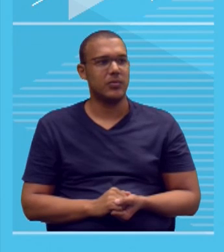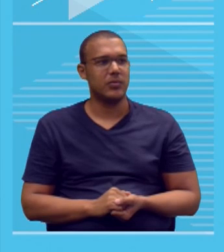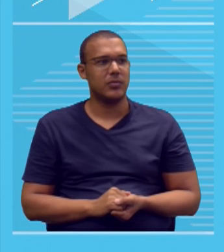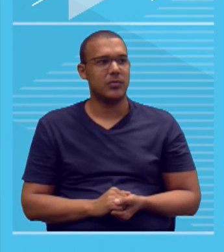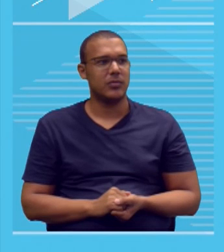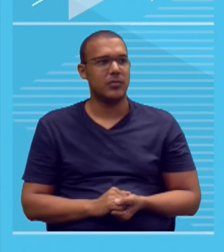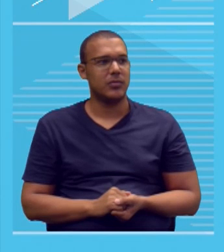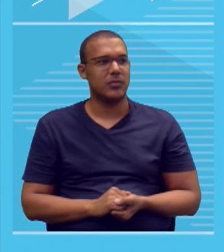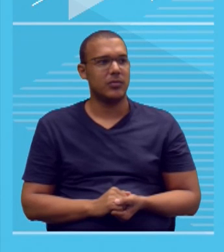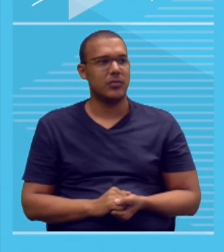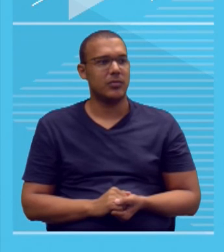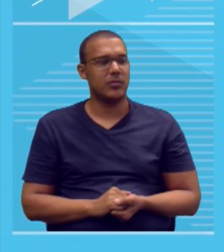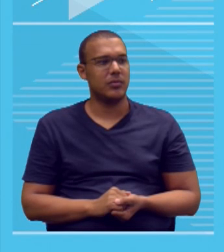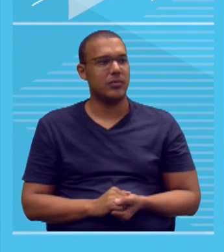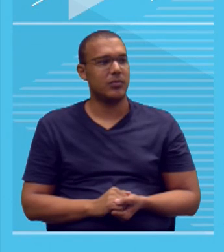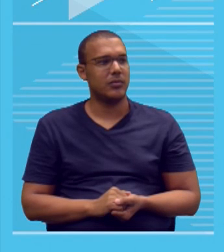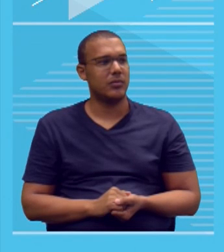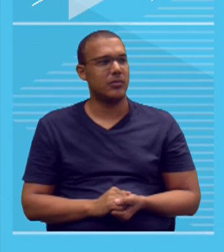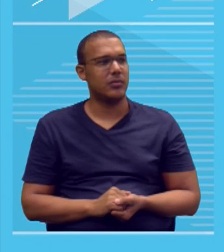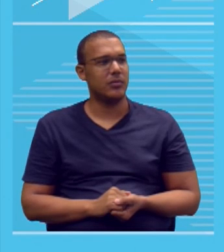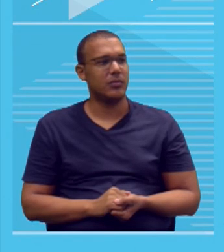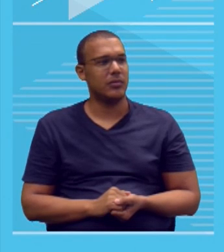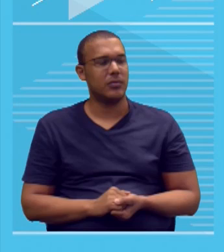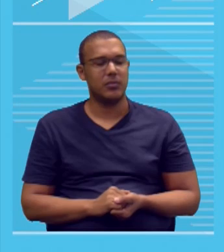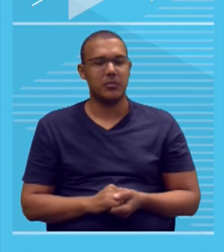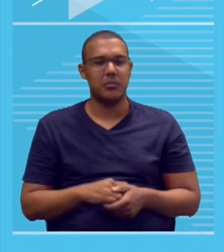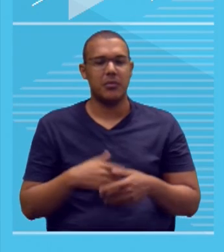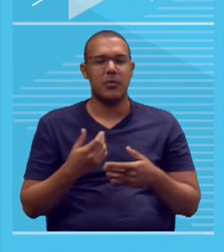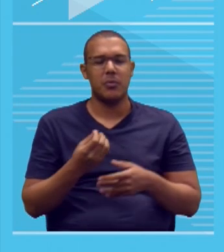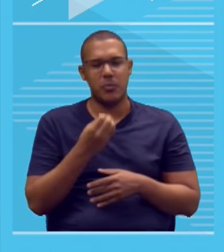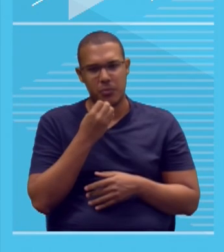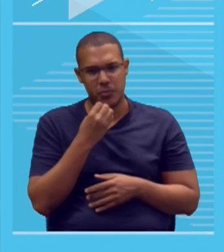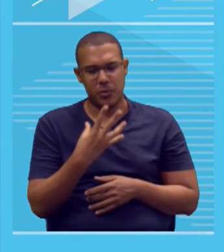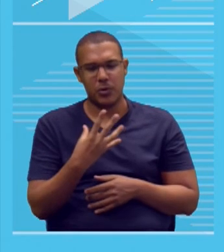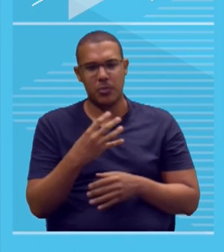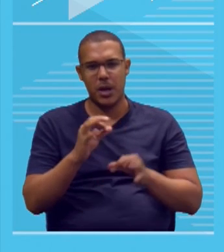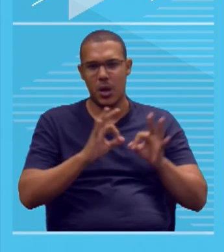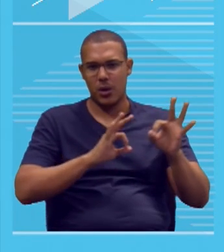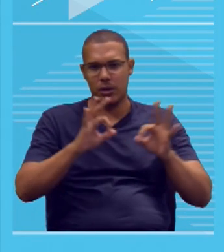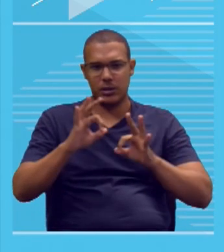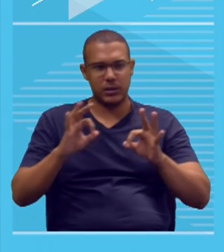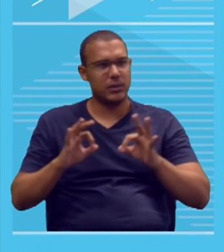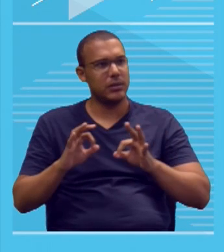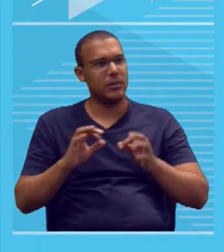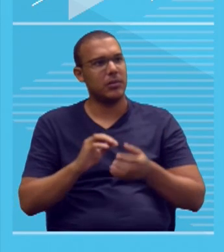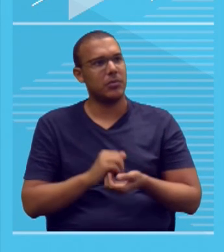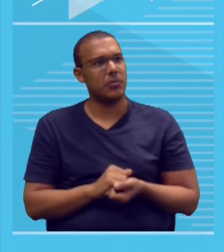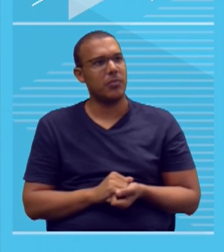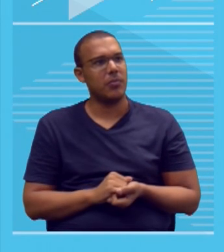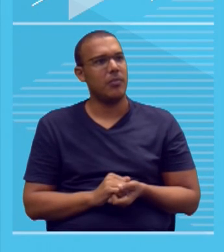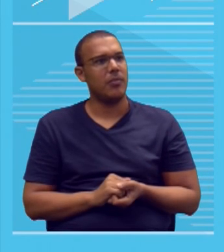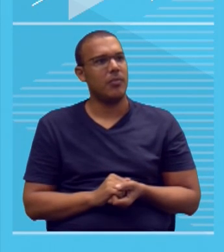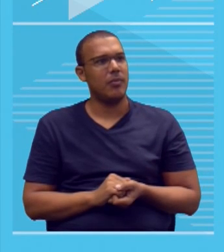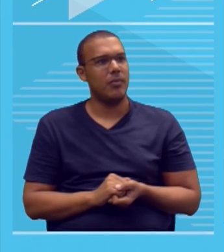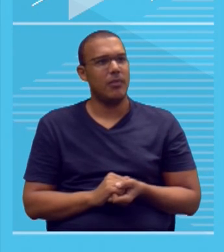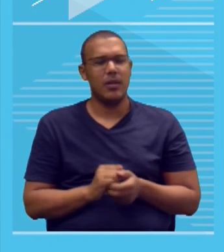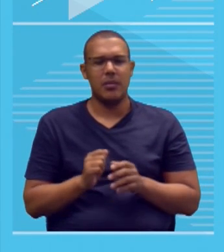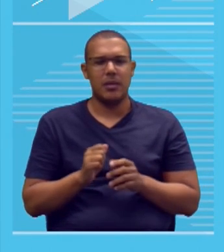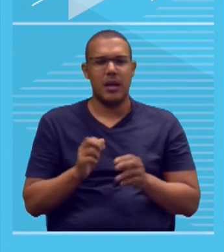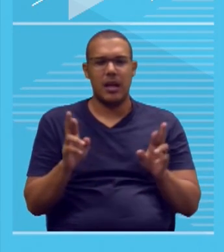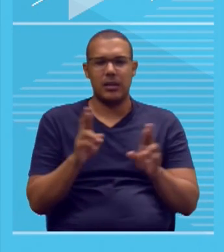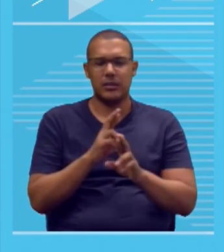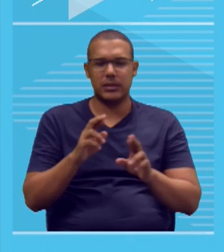quer fazer no mundo virtual. Muito bem defendido, olha aí, repertório da área da sociologia,